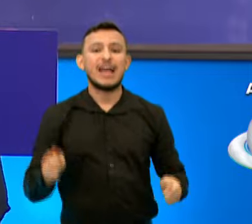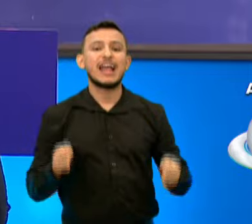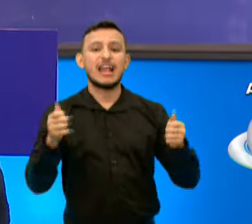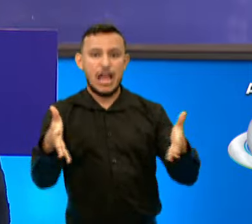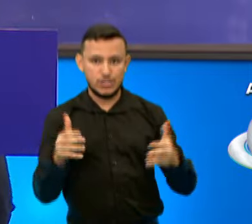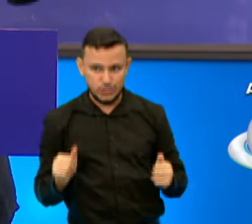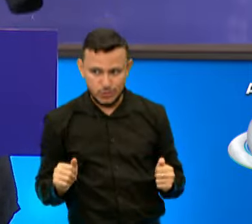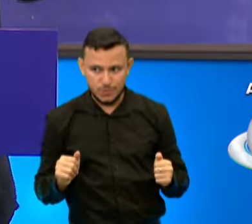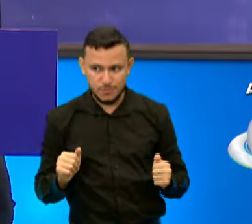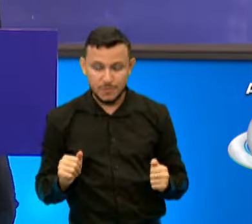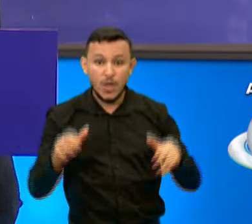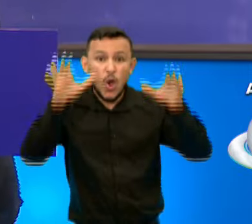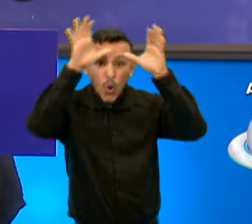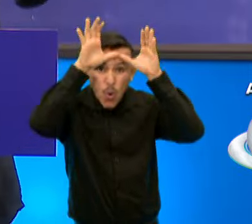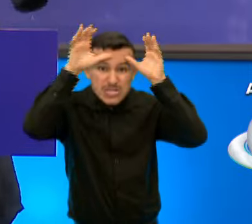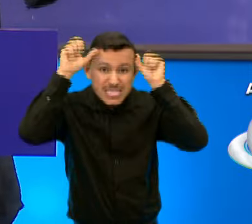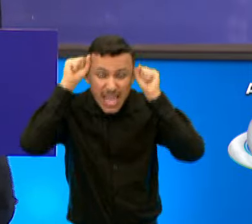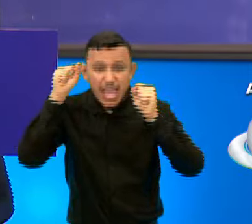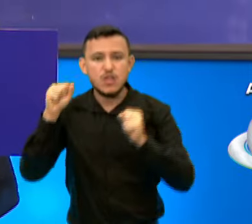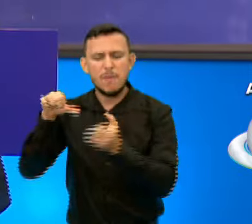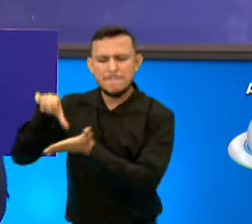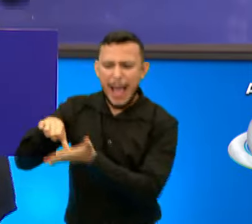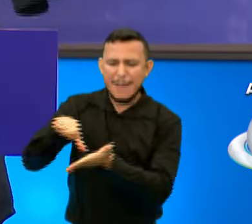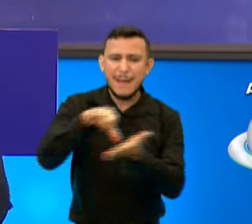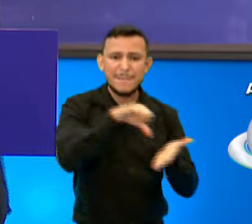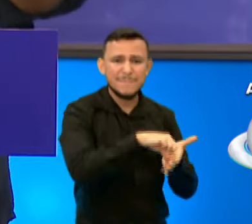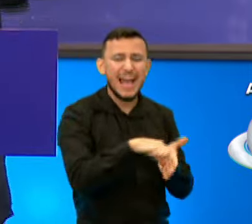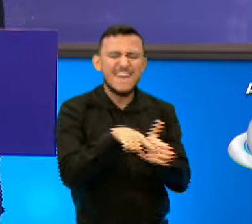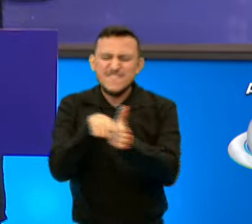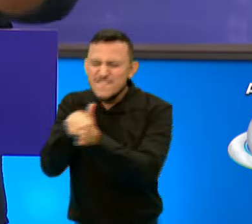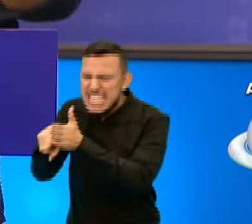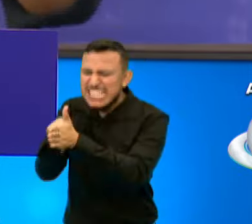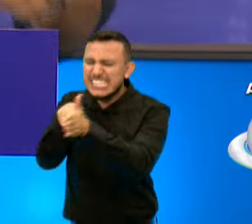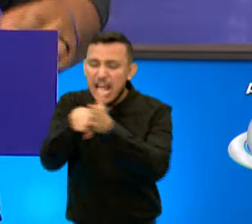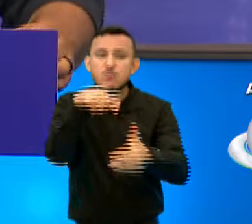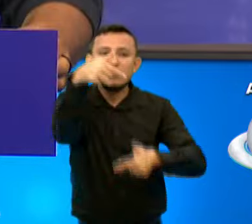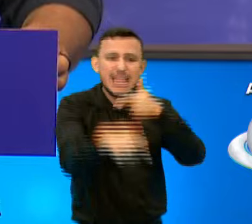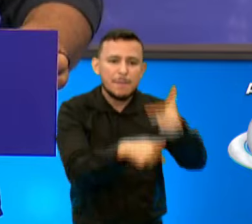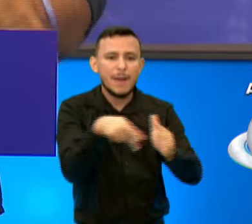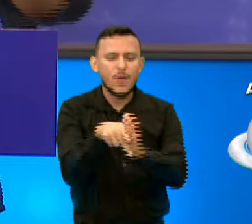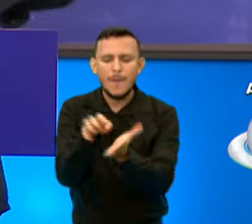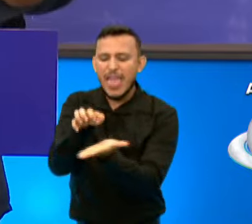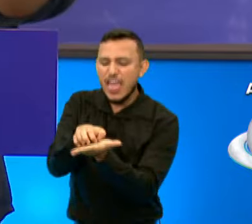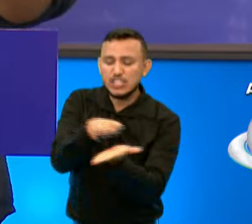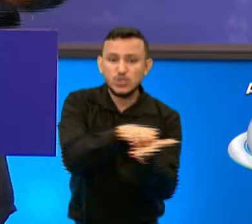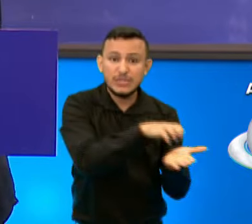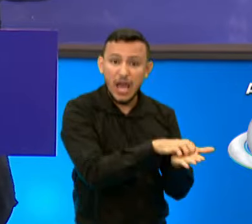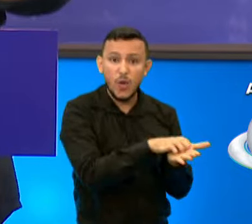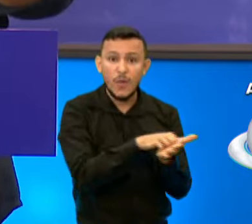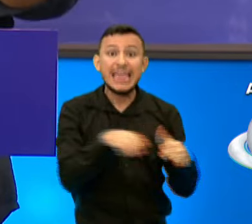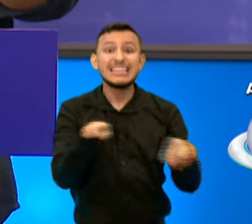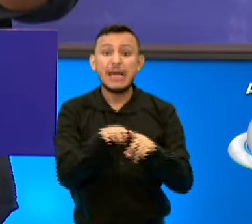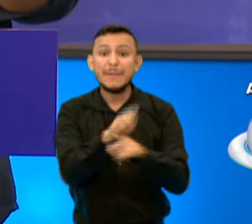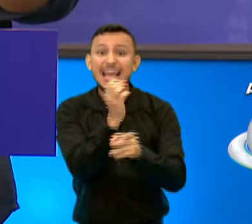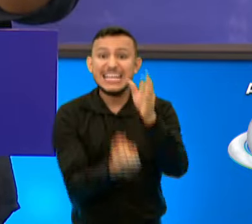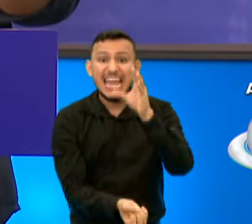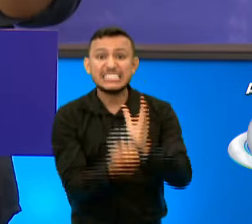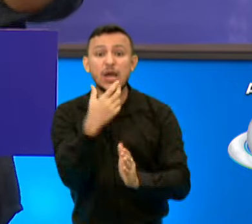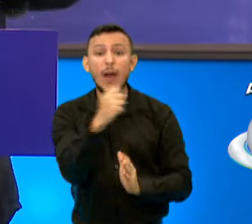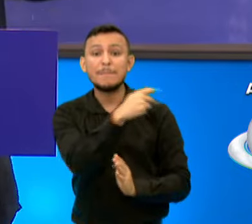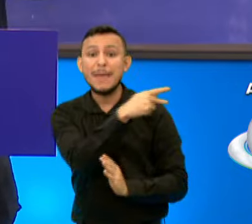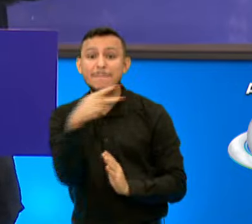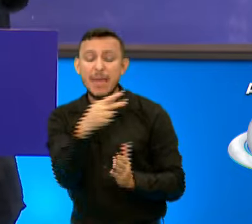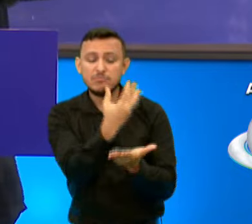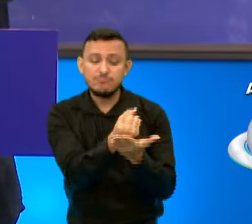gasto. Conselhos municipais, regionais, que fiscalizam o trabalho das regionais. Para além disso, a criação de um